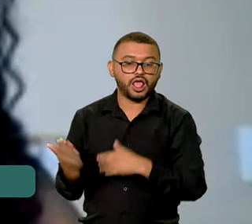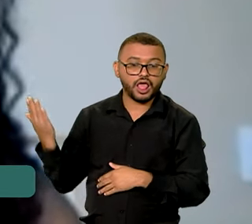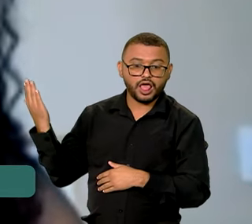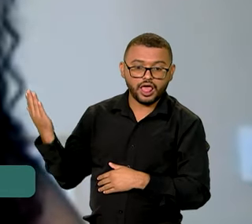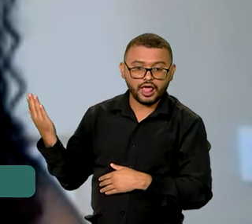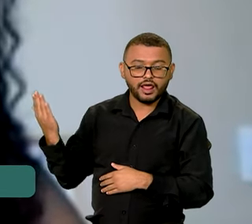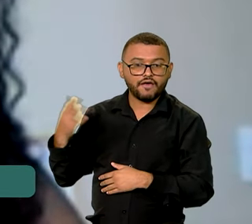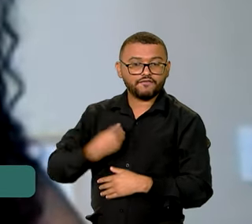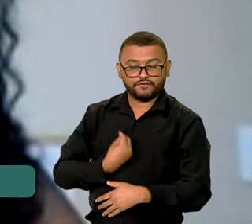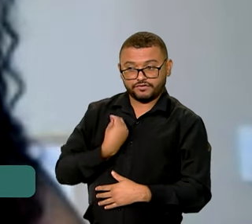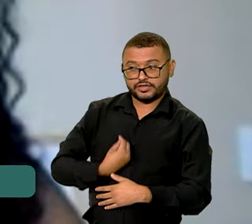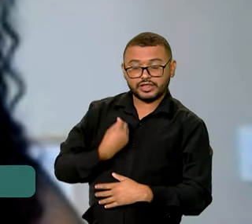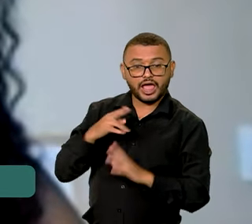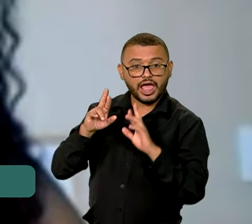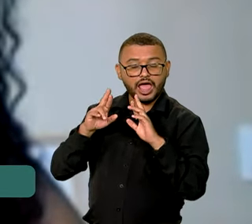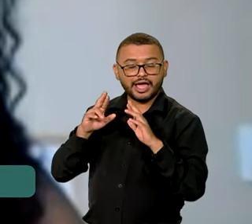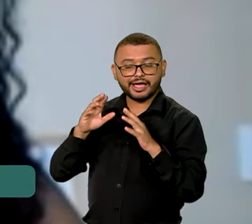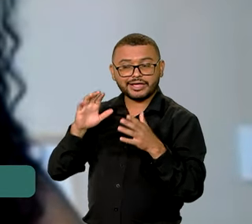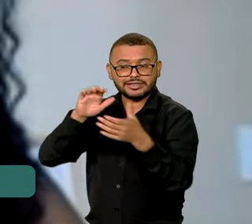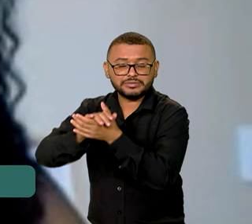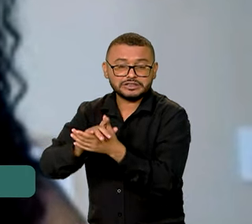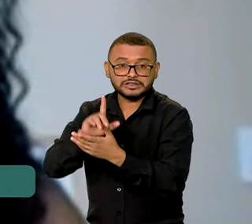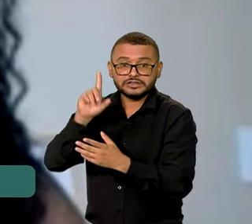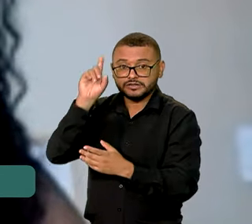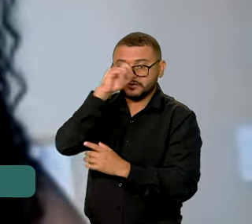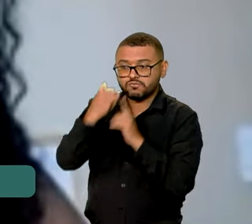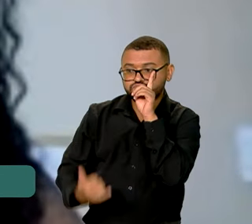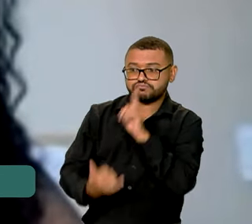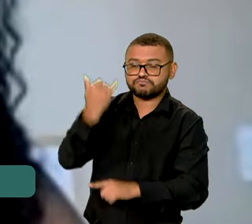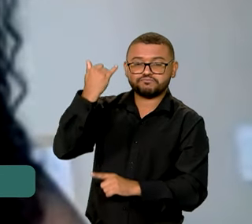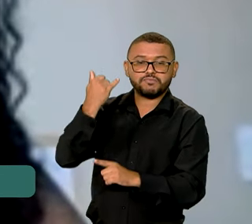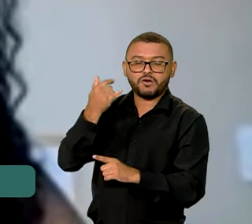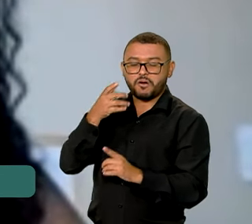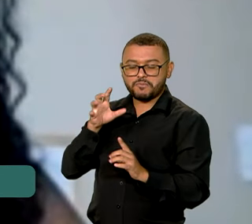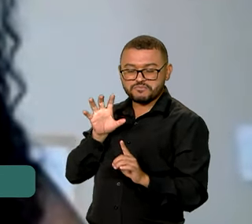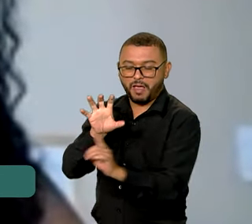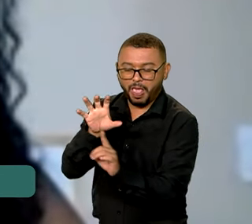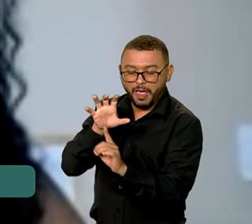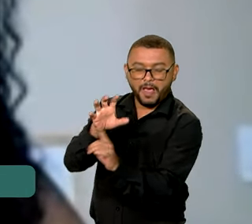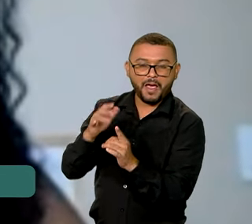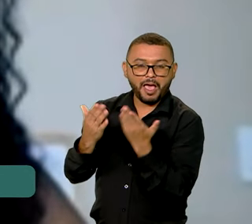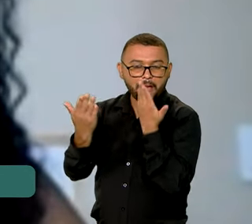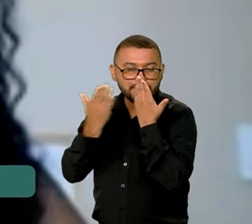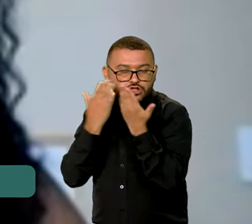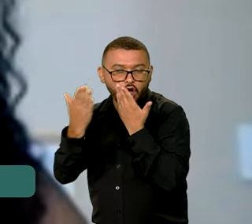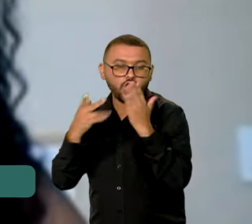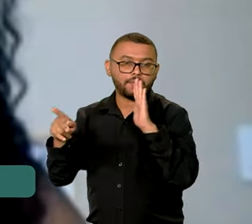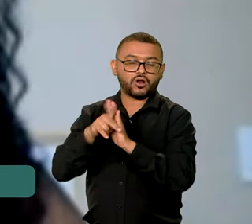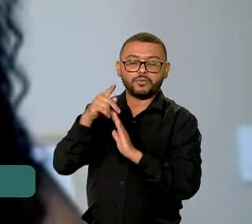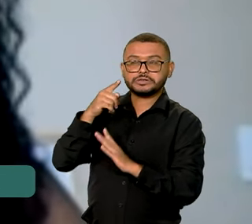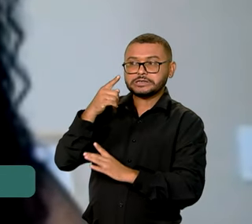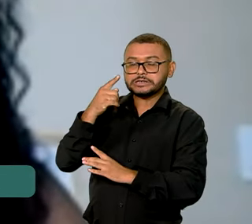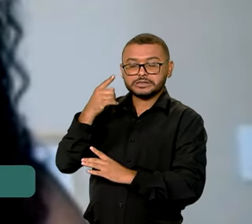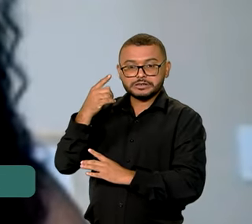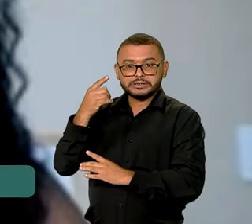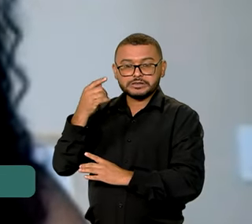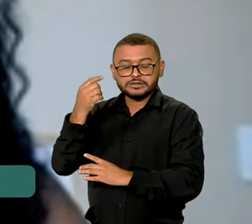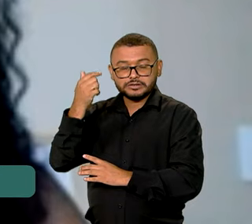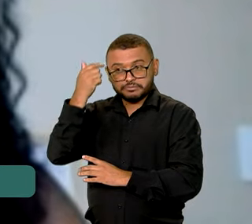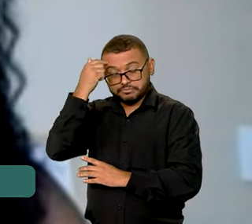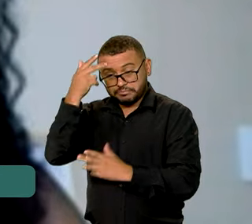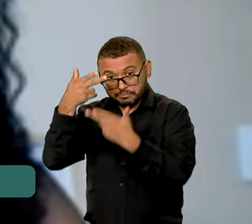relacionamentos abusivos. A violência física e psicológica deixou consequências profundas, que